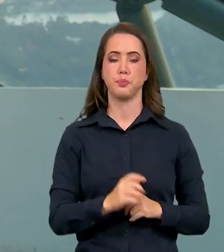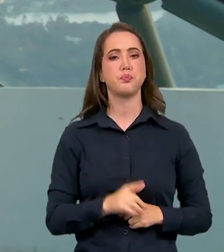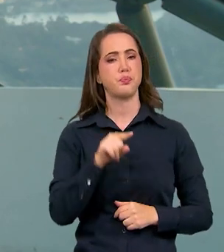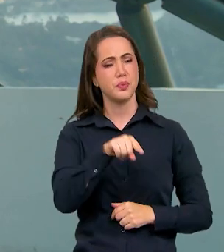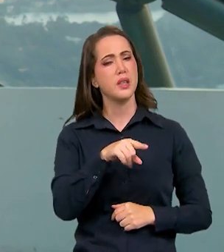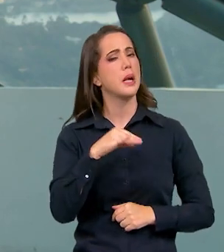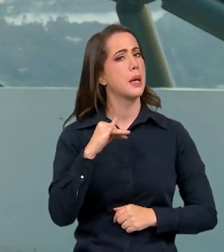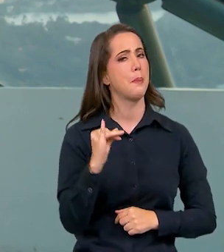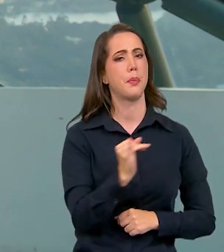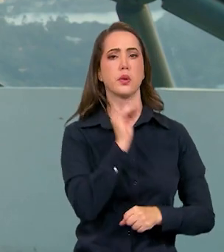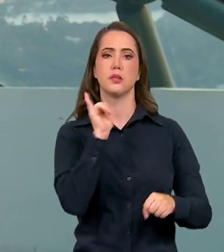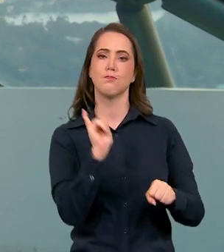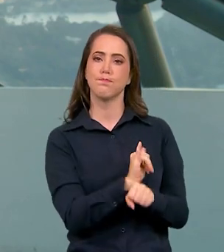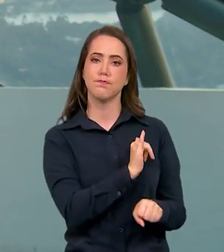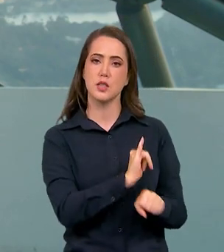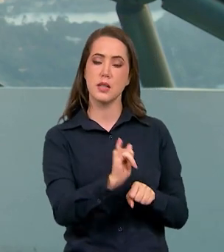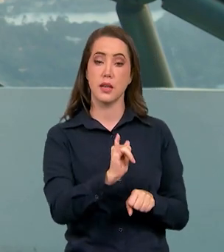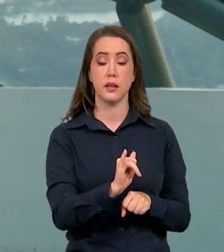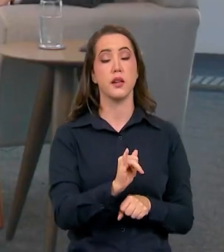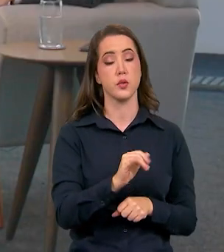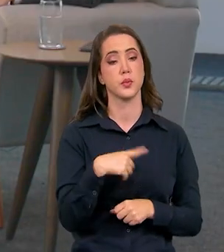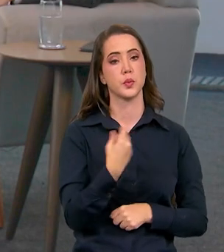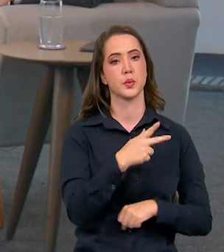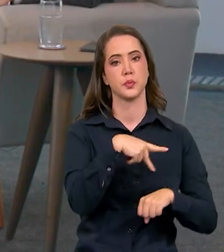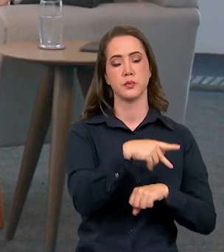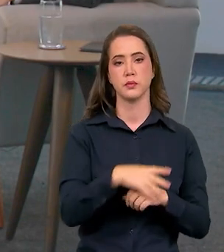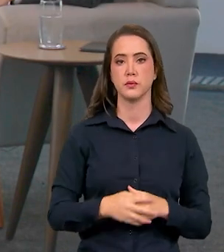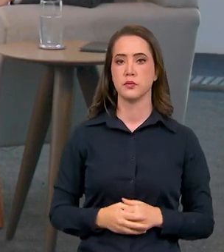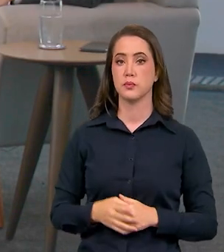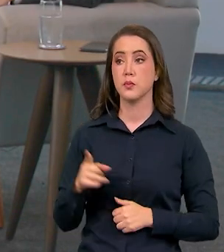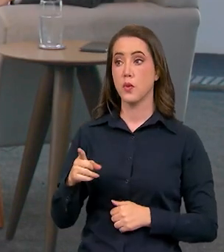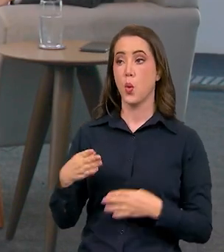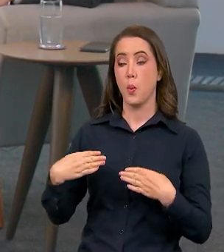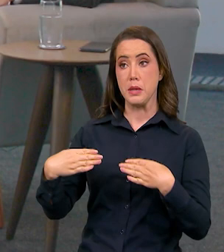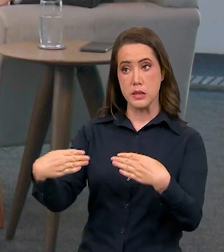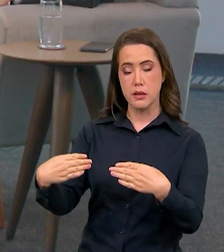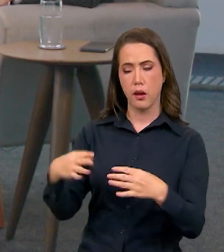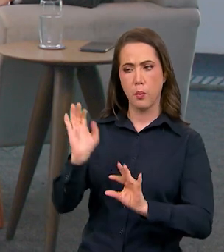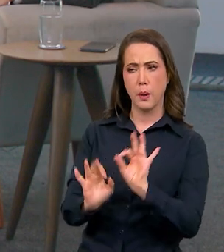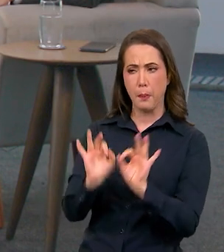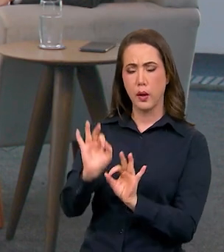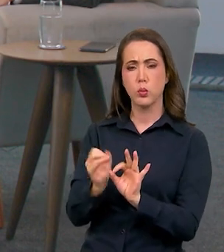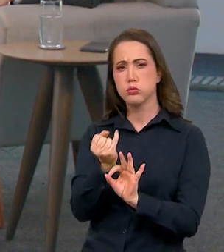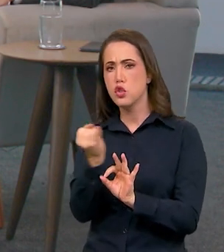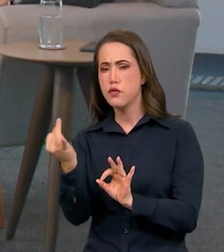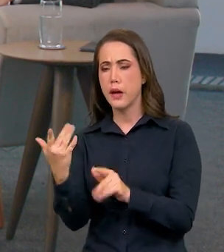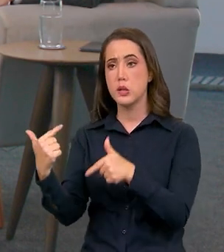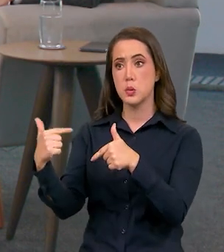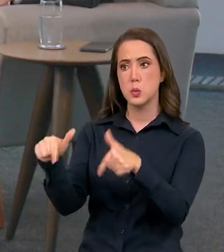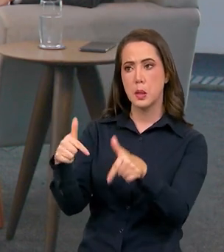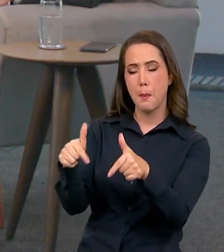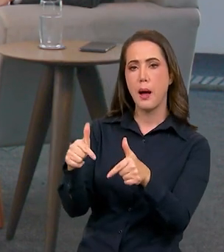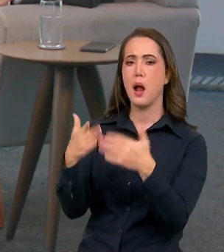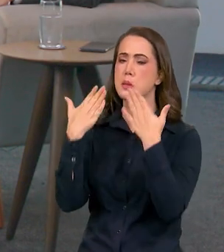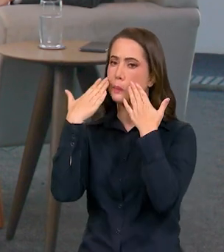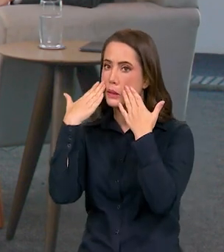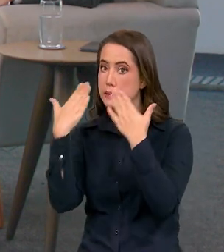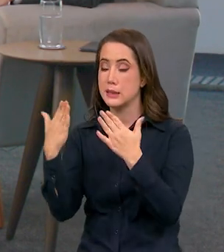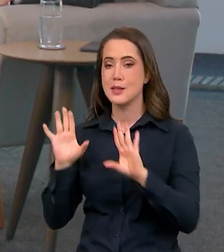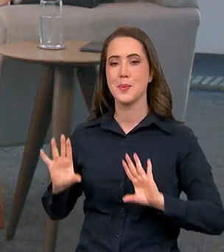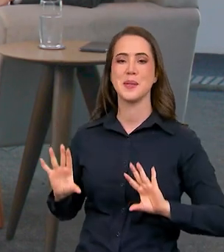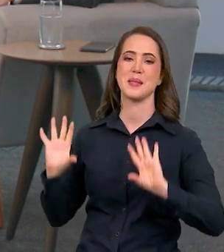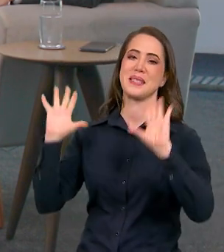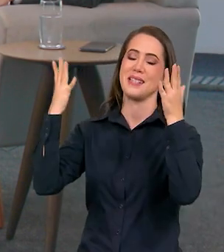setor que é estratégico e tão importante para o nosso país. O ministério preparou várias atividades, inclusive, para